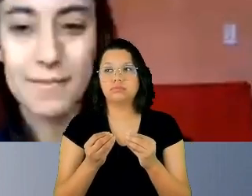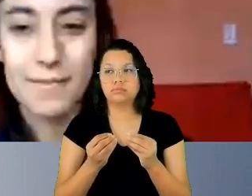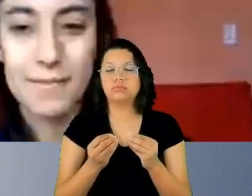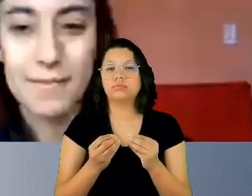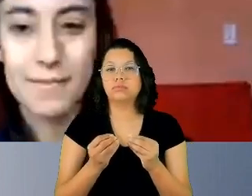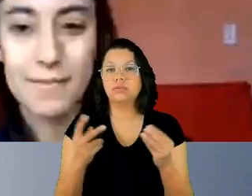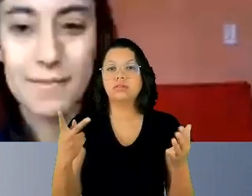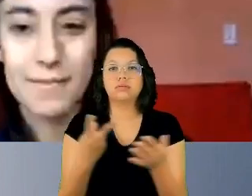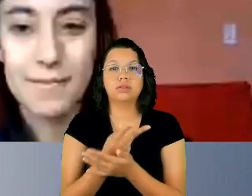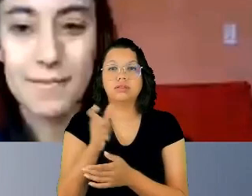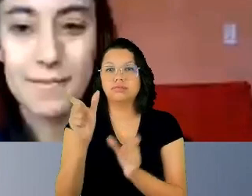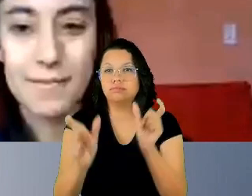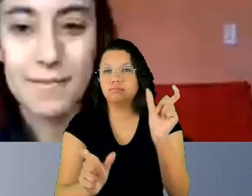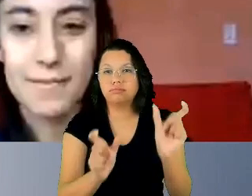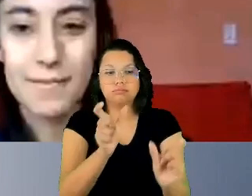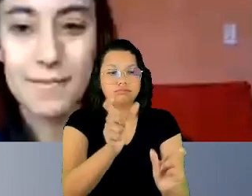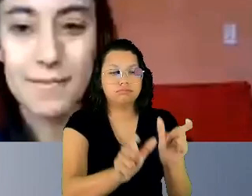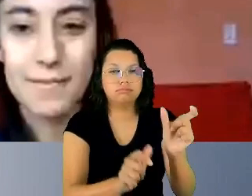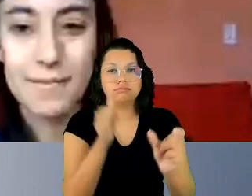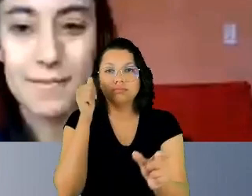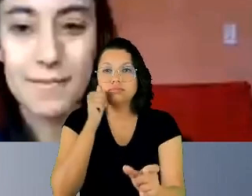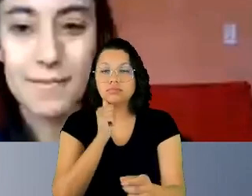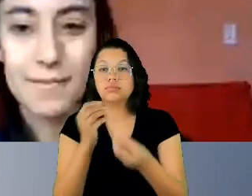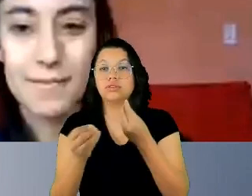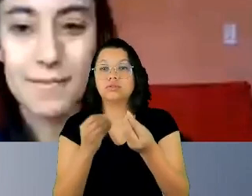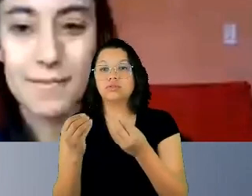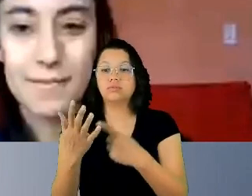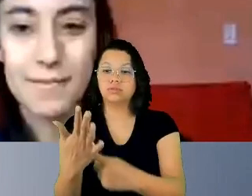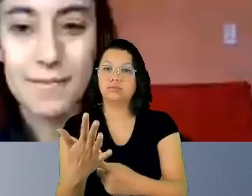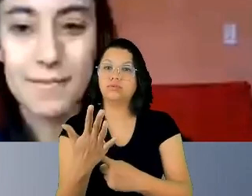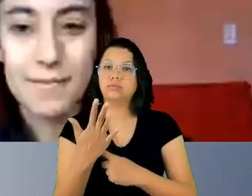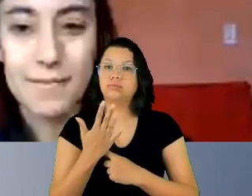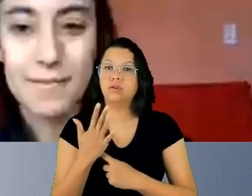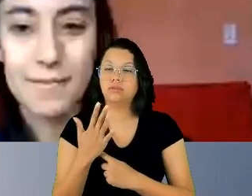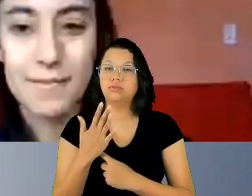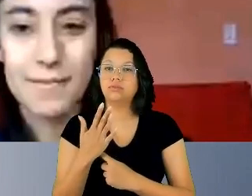elas e como elas nos mostram o caminho a seguir.